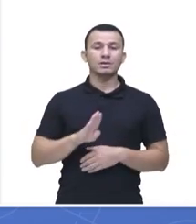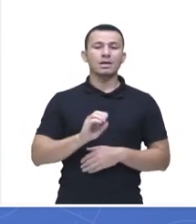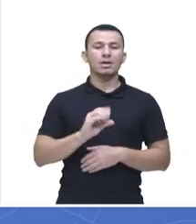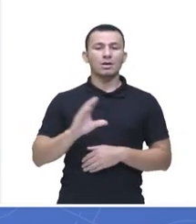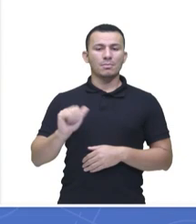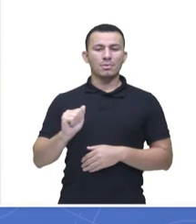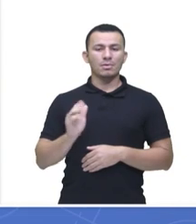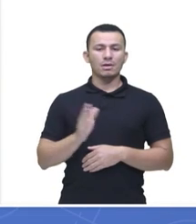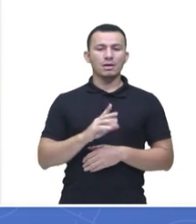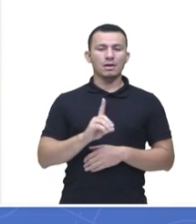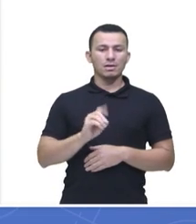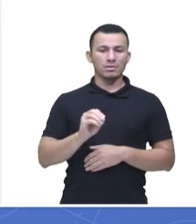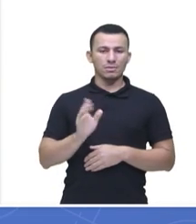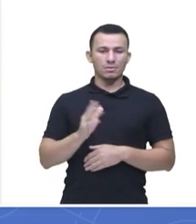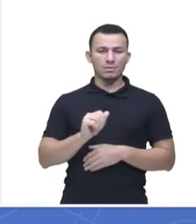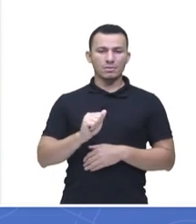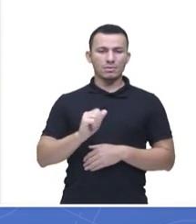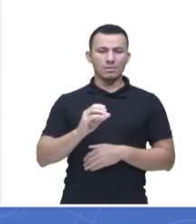Acre.